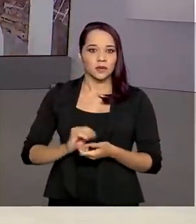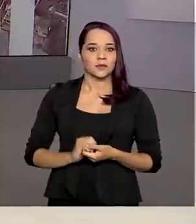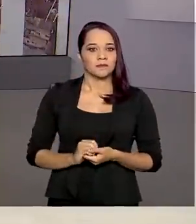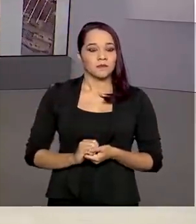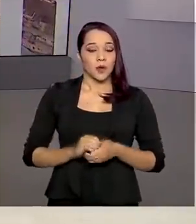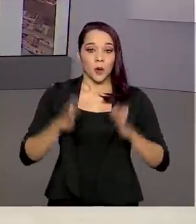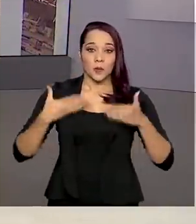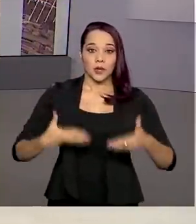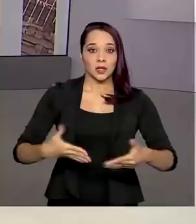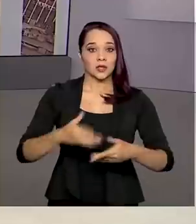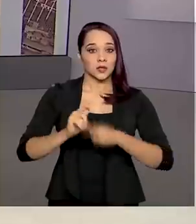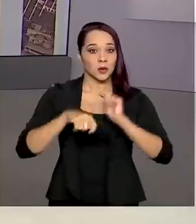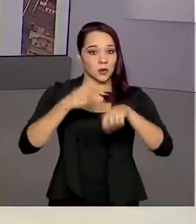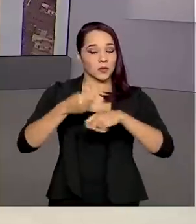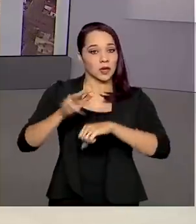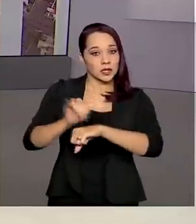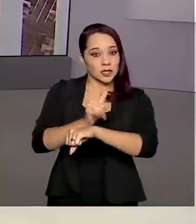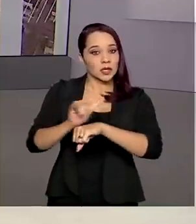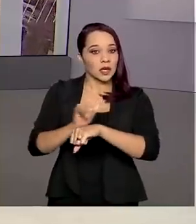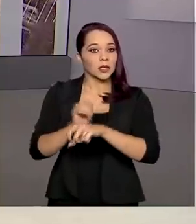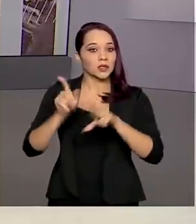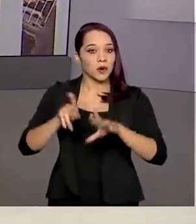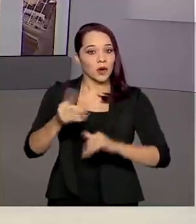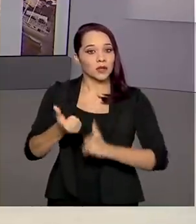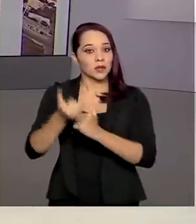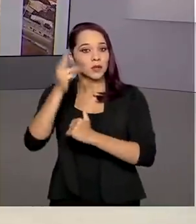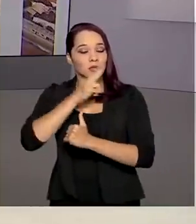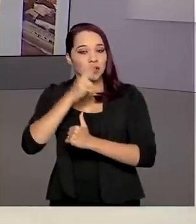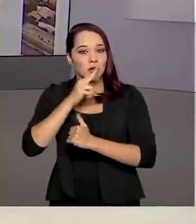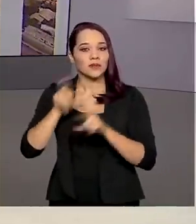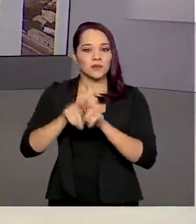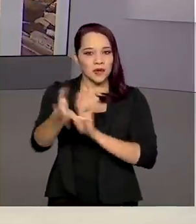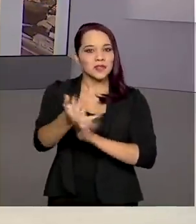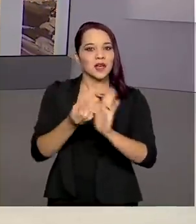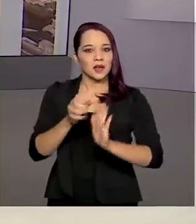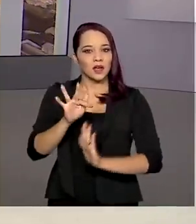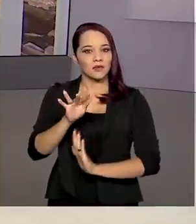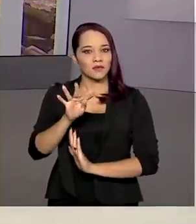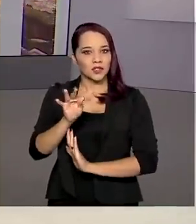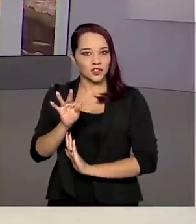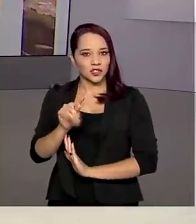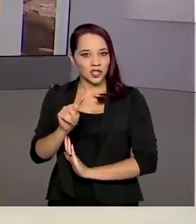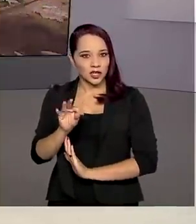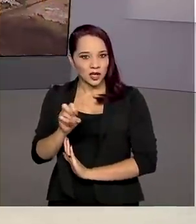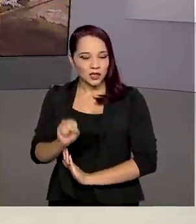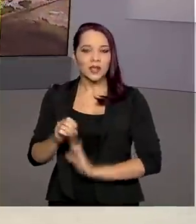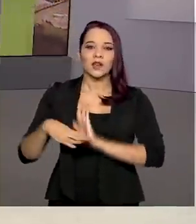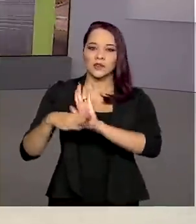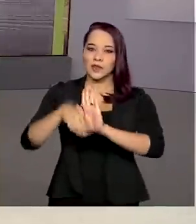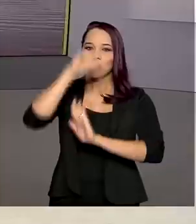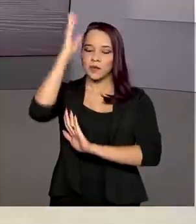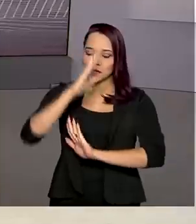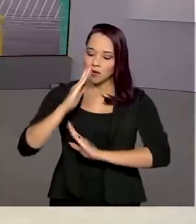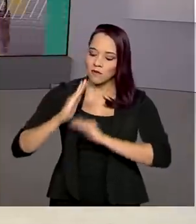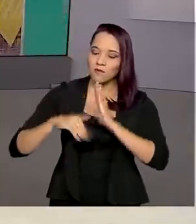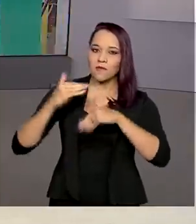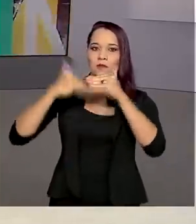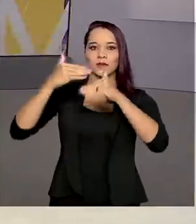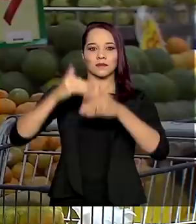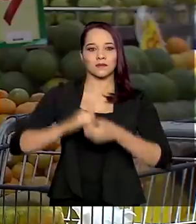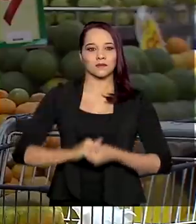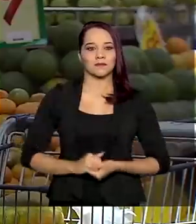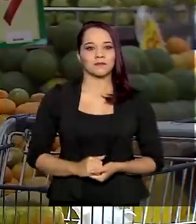com o ministro da Economia, medidas como o auxílio emergencial e o saque do FGTS ajudaram o Brasil a retomar o crescimento.